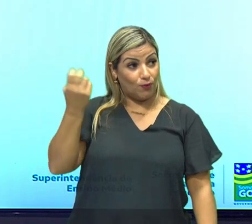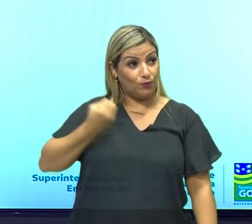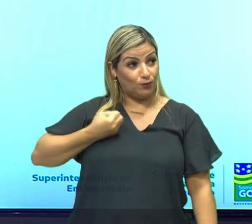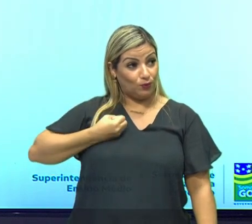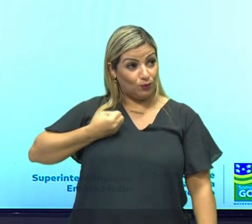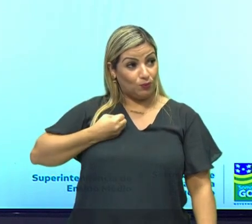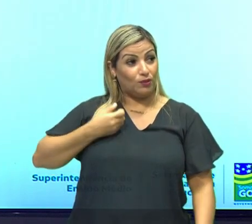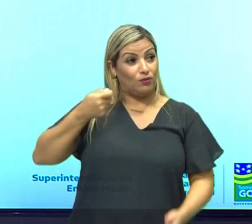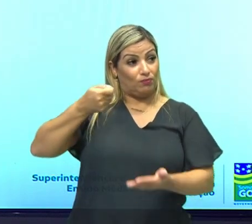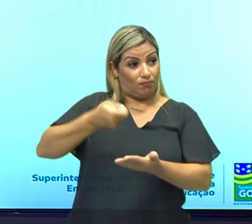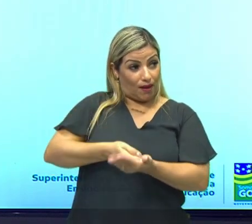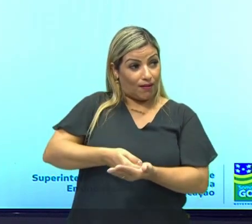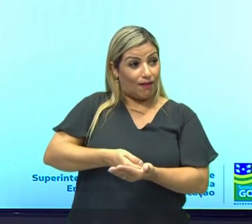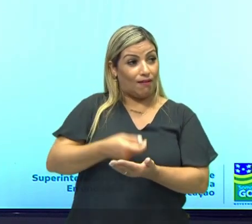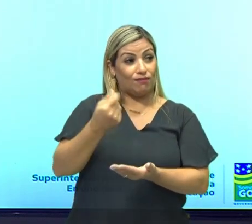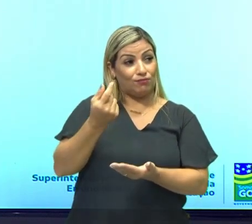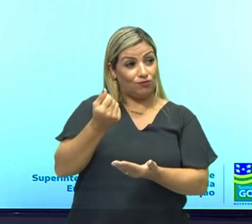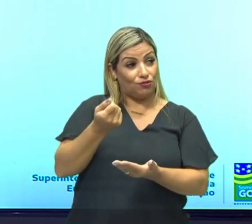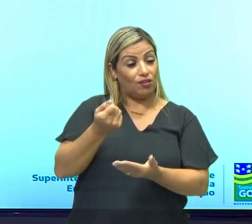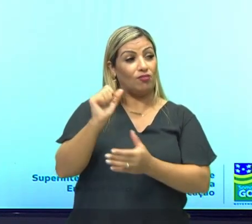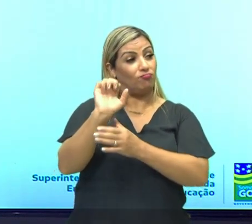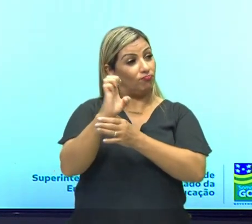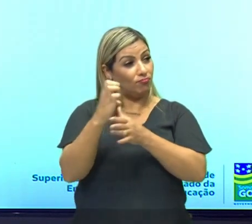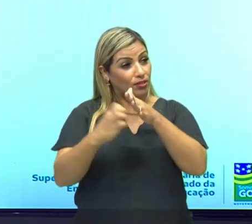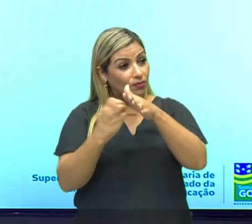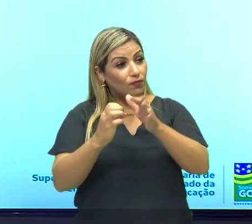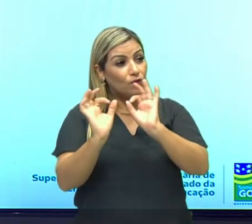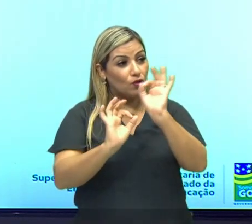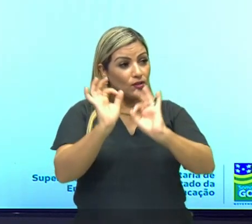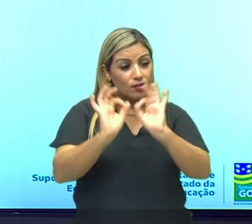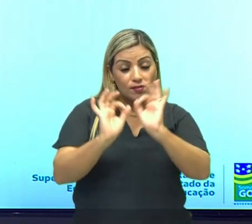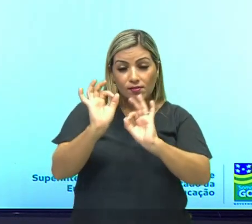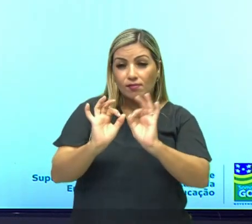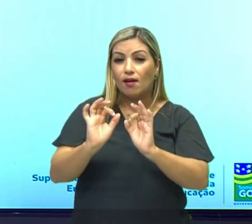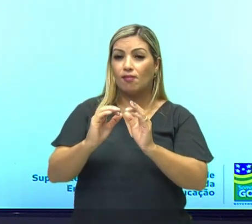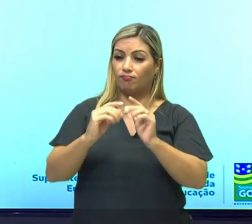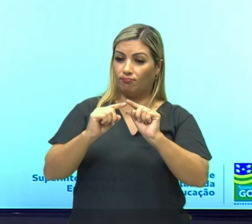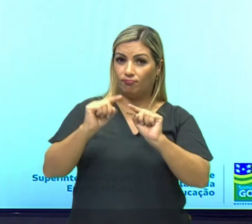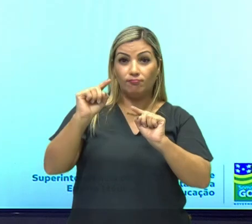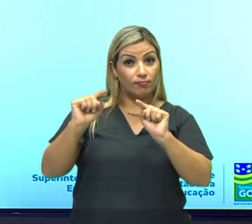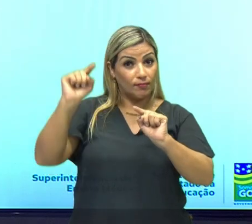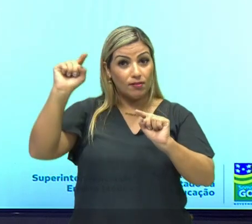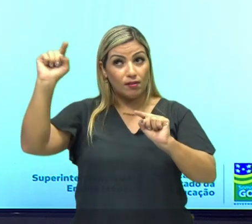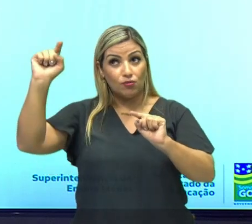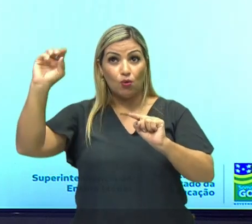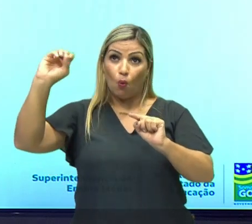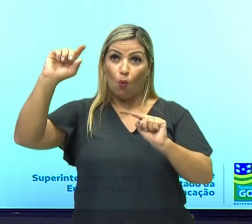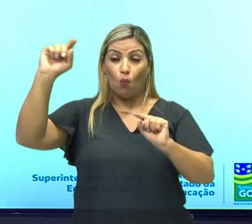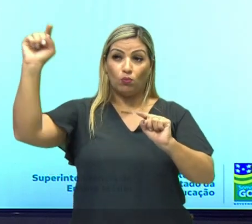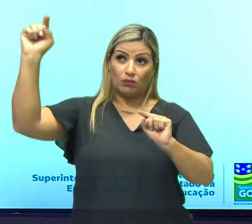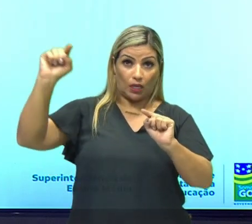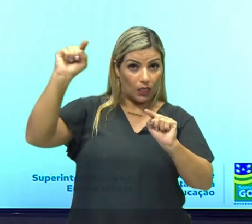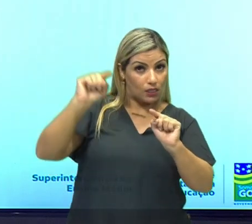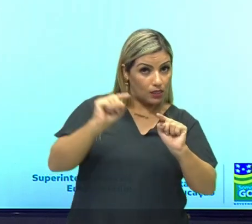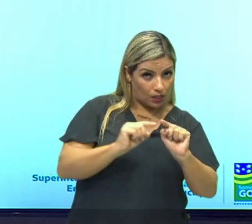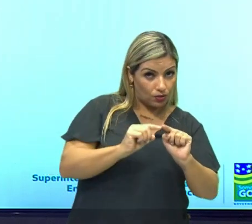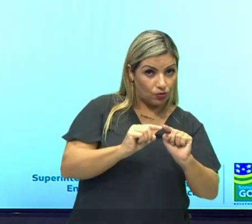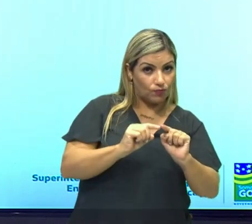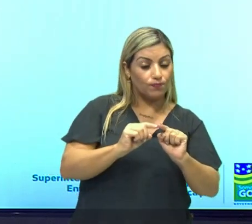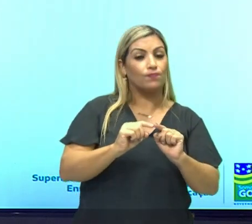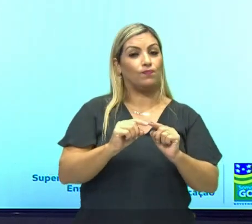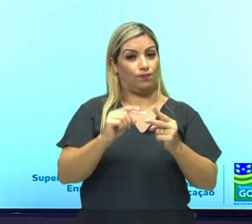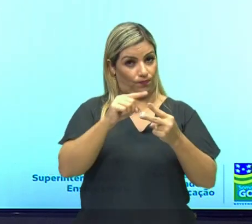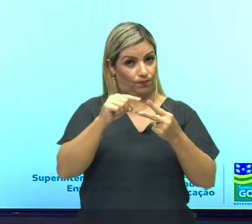seguradoras pagaram e vou colocar ele em ordem crescente ou decrescente, tá bom? Já que eu coloquei em ordem crescente ou